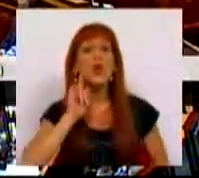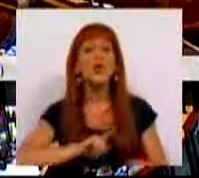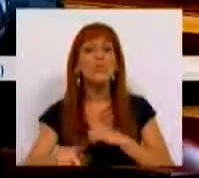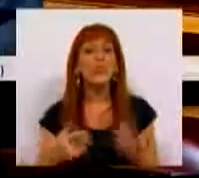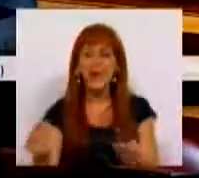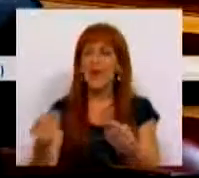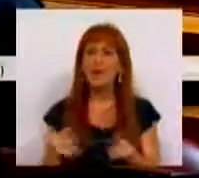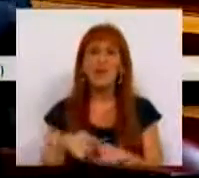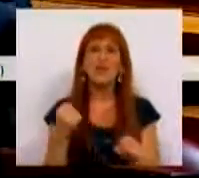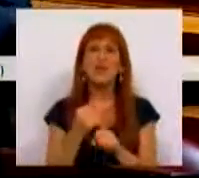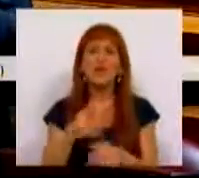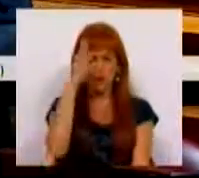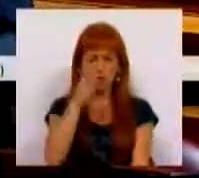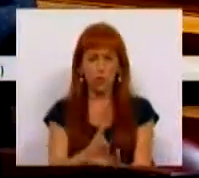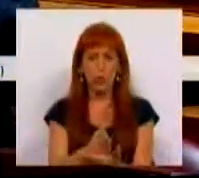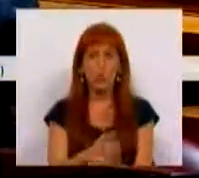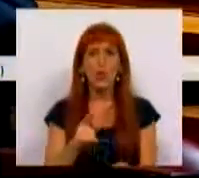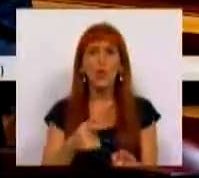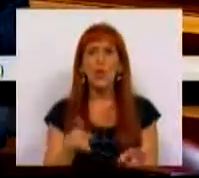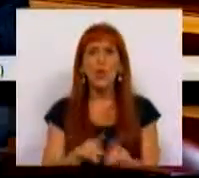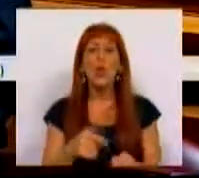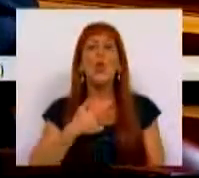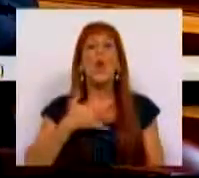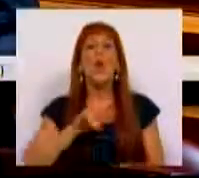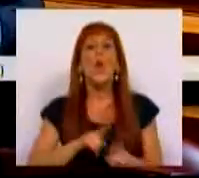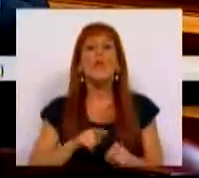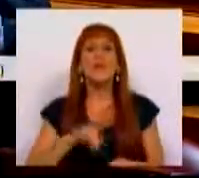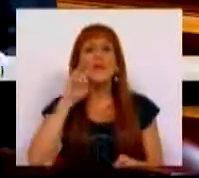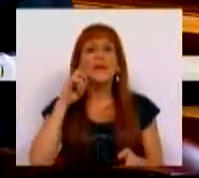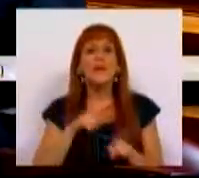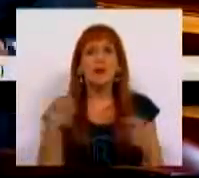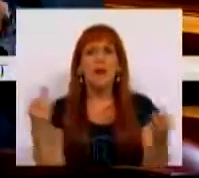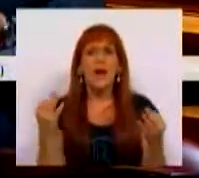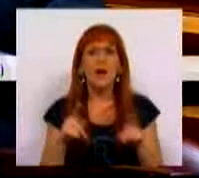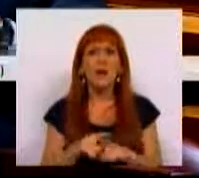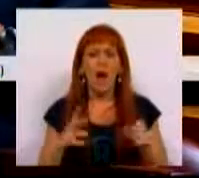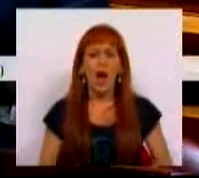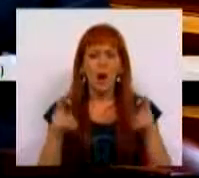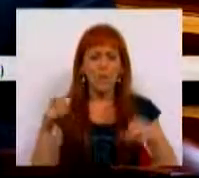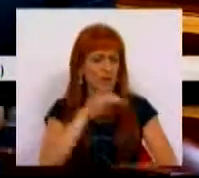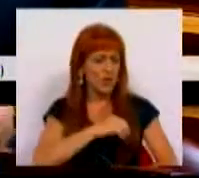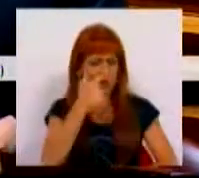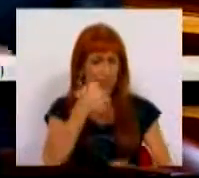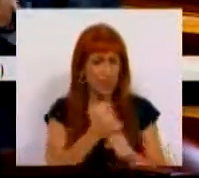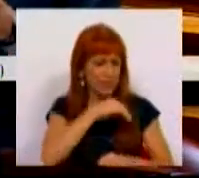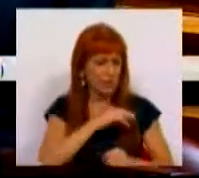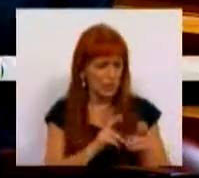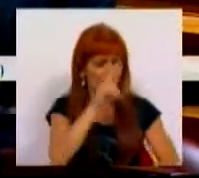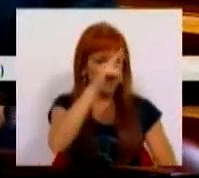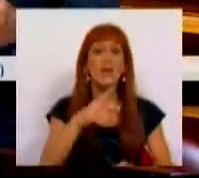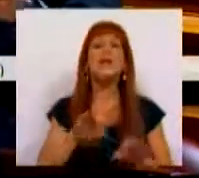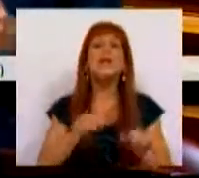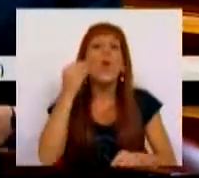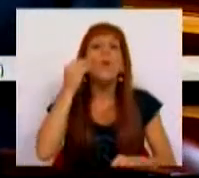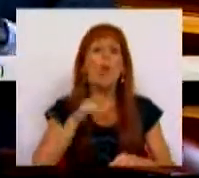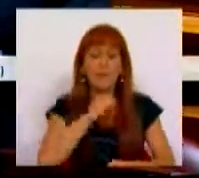Deputada, traz-se de um exercício com neutralidade. O que se pretende é assegurar que há, efetivamente, aumento do rendimento dos trabalhadores. E isto faz-se